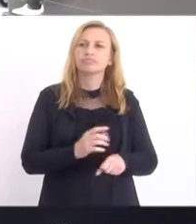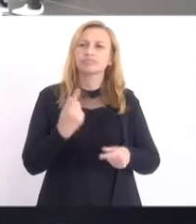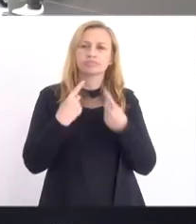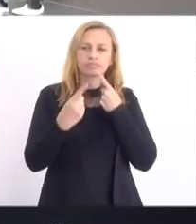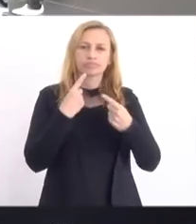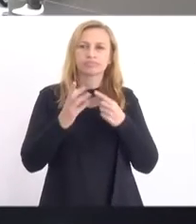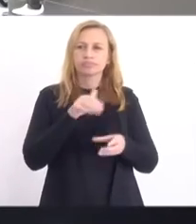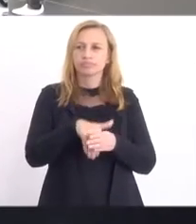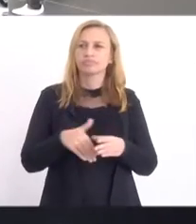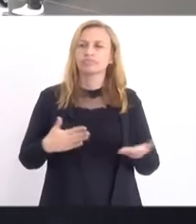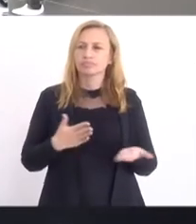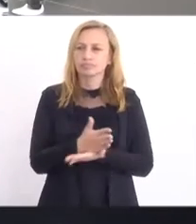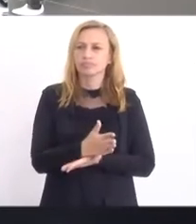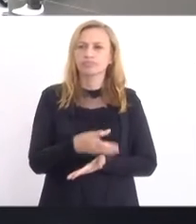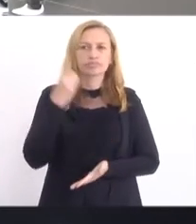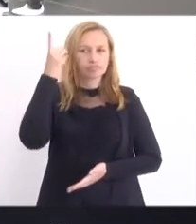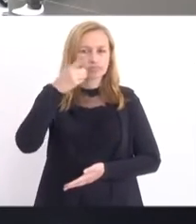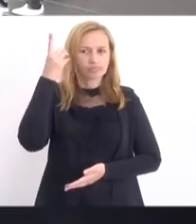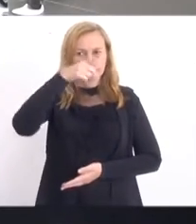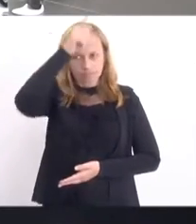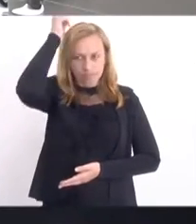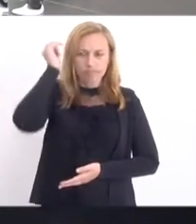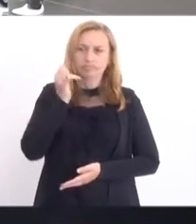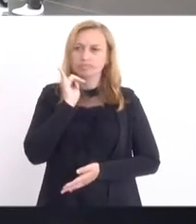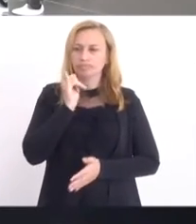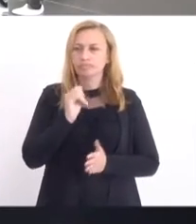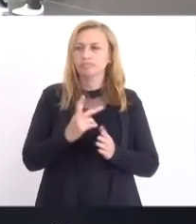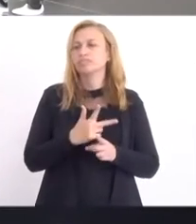votação, aprovado, deputado Luiz Paulo, relator do vencido.